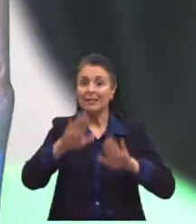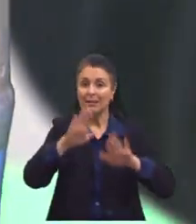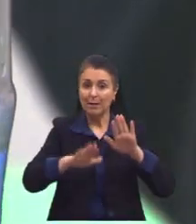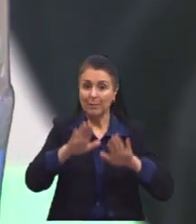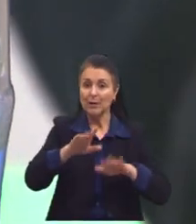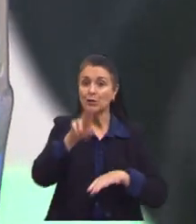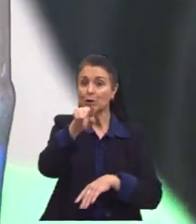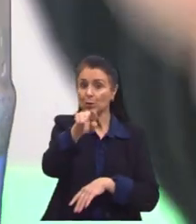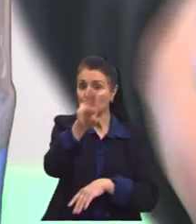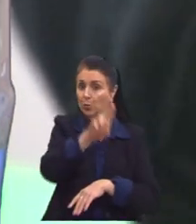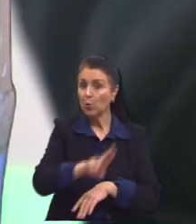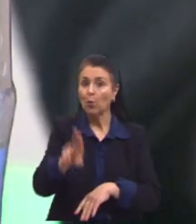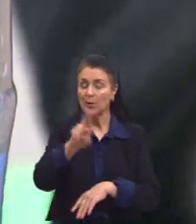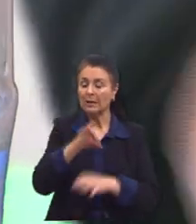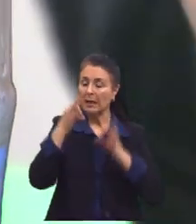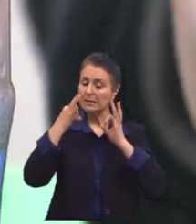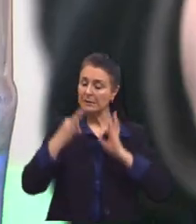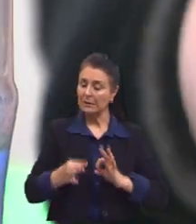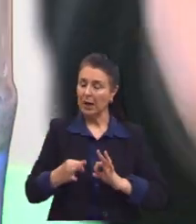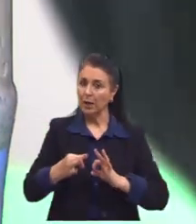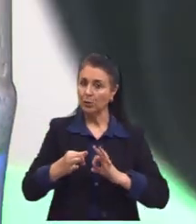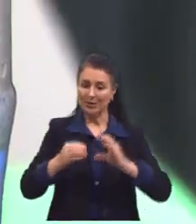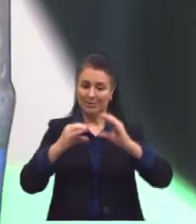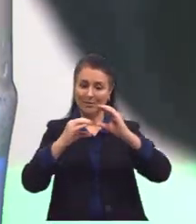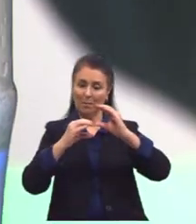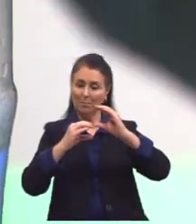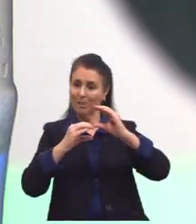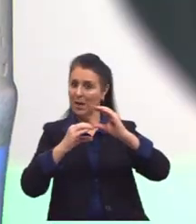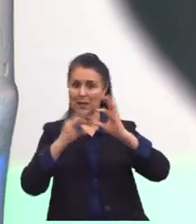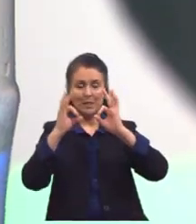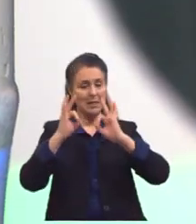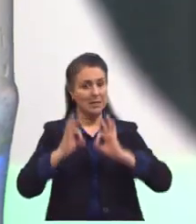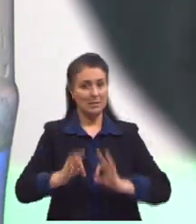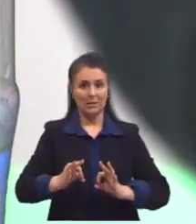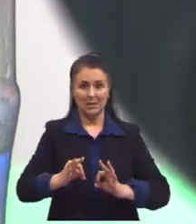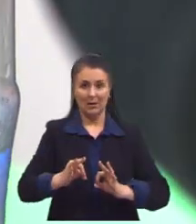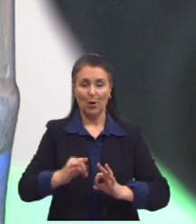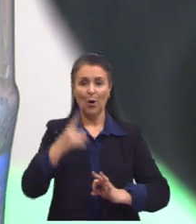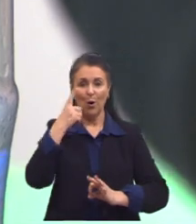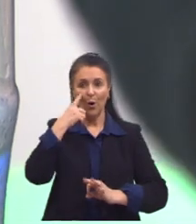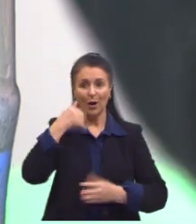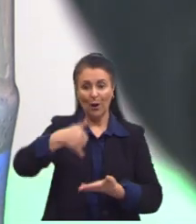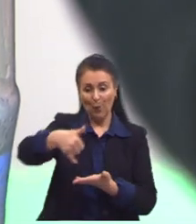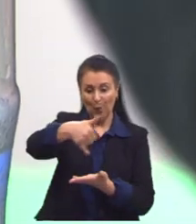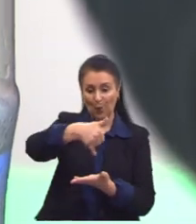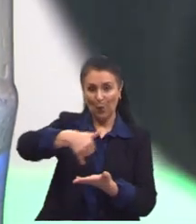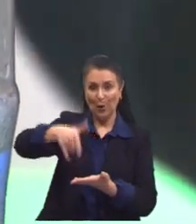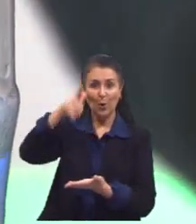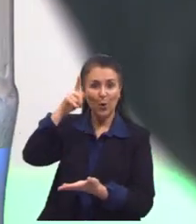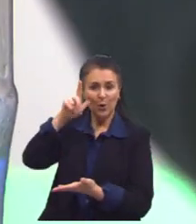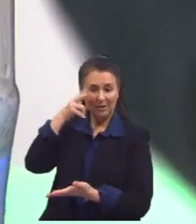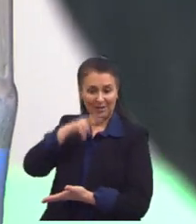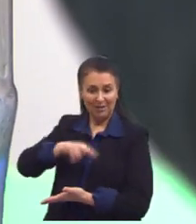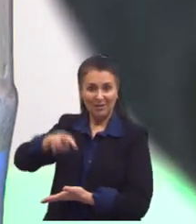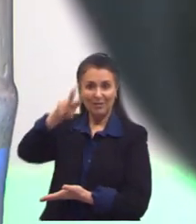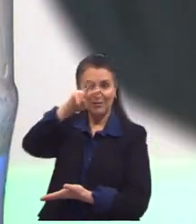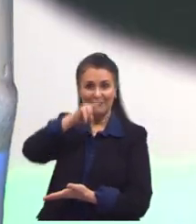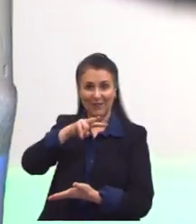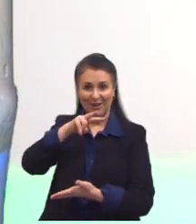que você usa, vai dar certo. Ele vai separar certinho. Mas vejam que o óleo, a gente consegue ver que ele ficou mais em cima.